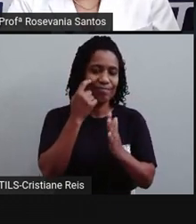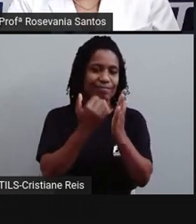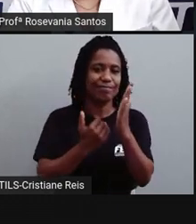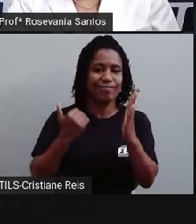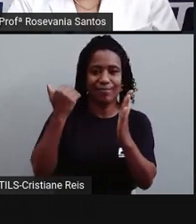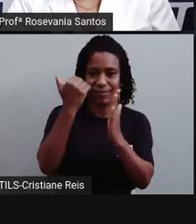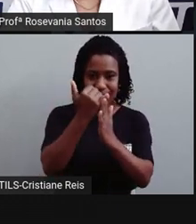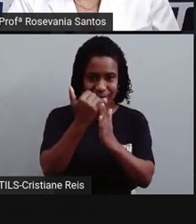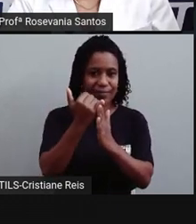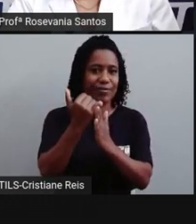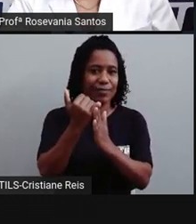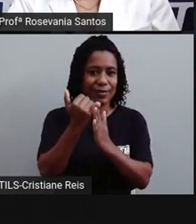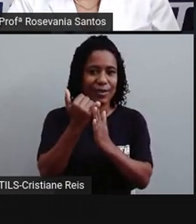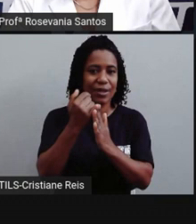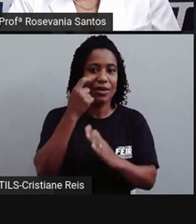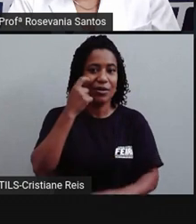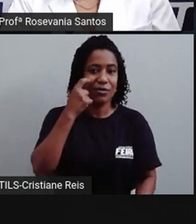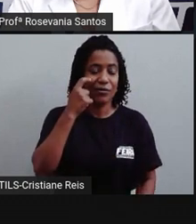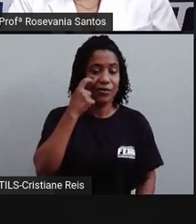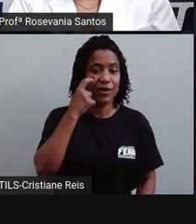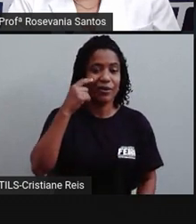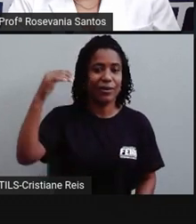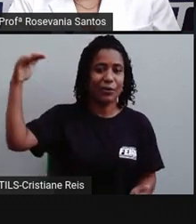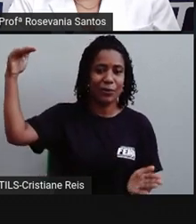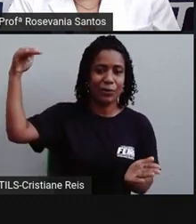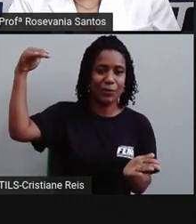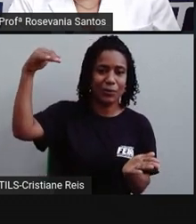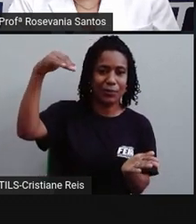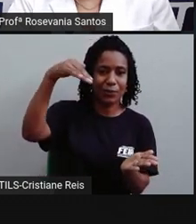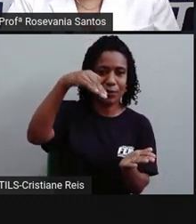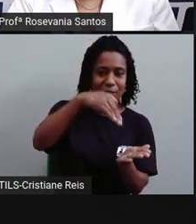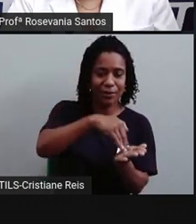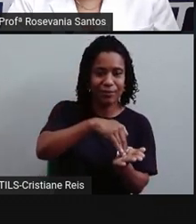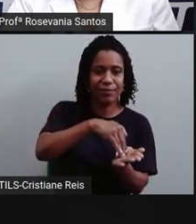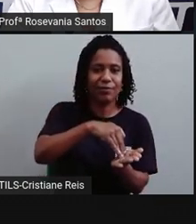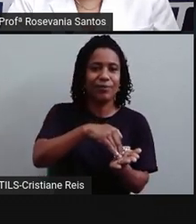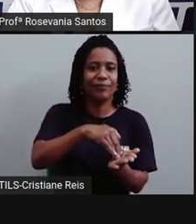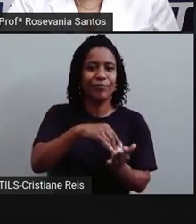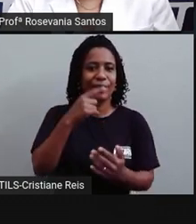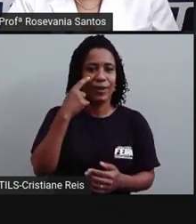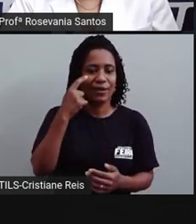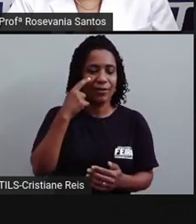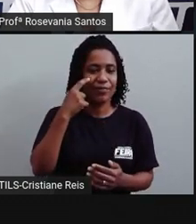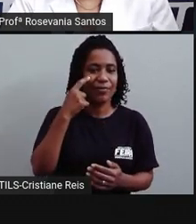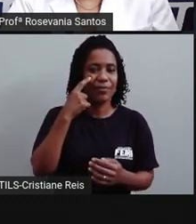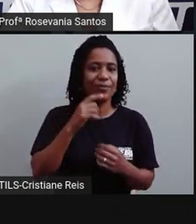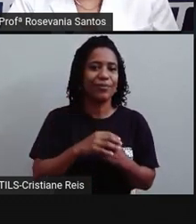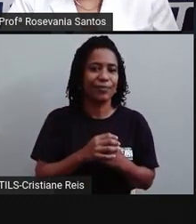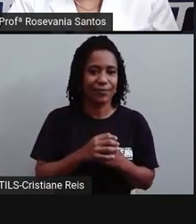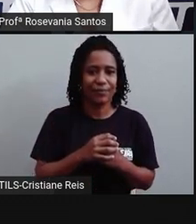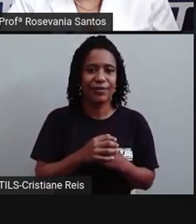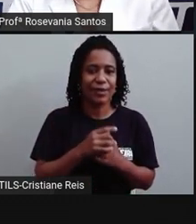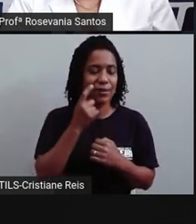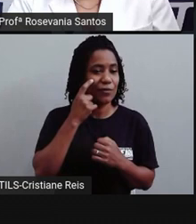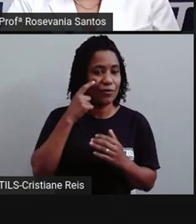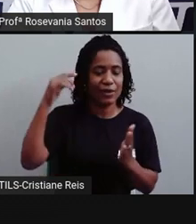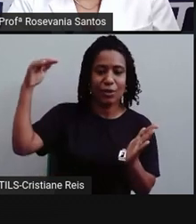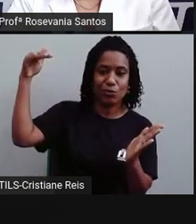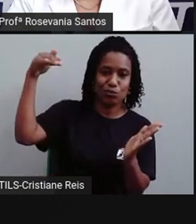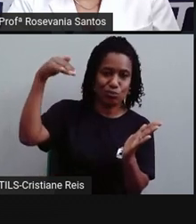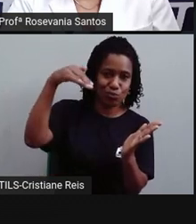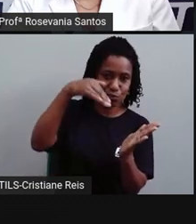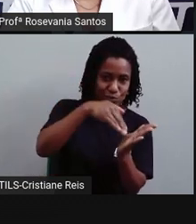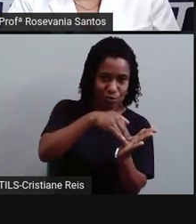né, a gente subiu, agora a gente está ali, é, é, bora dizer assim, num processo descendente, dessa escadinha, né, a estava